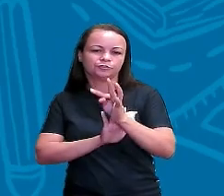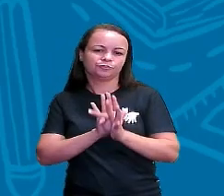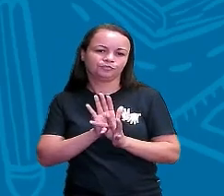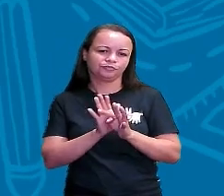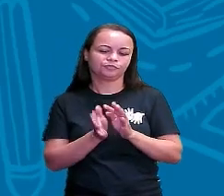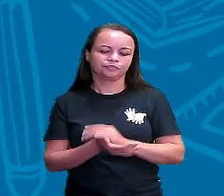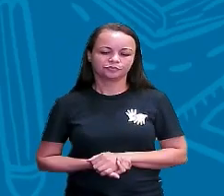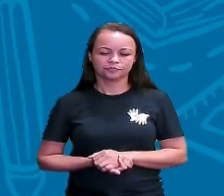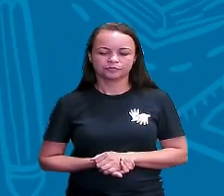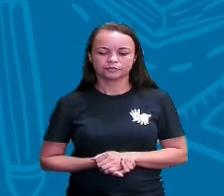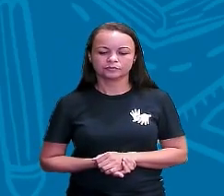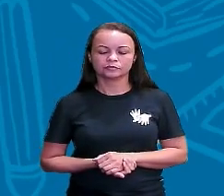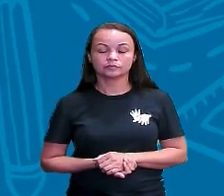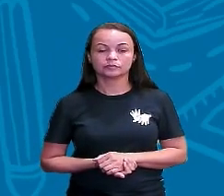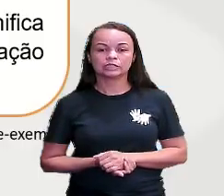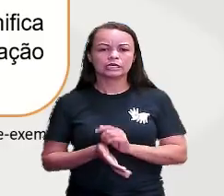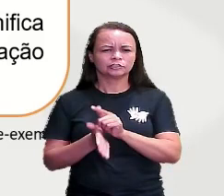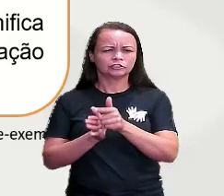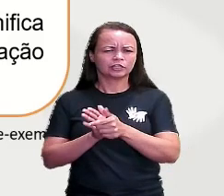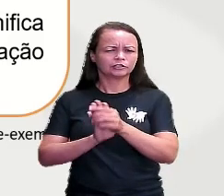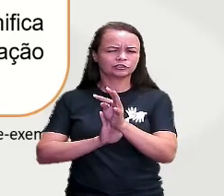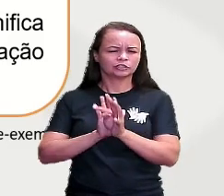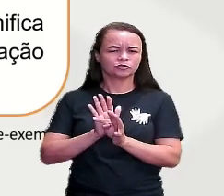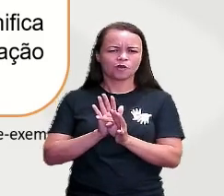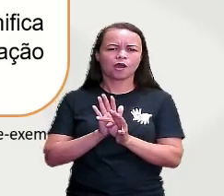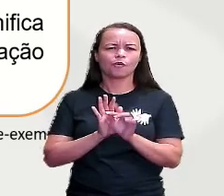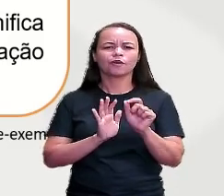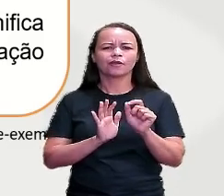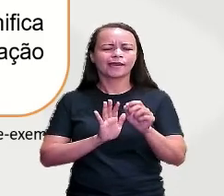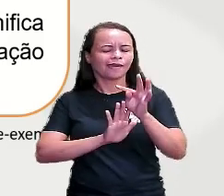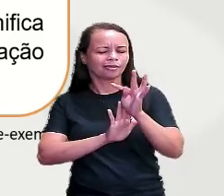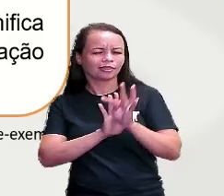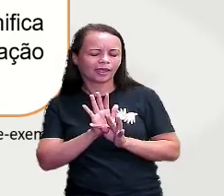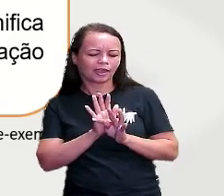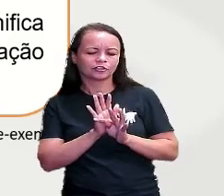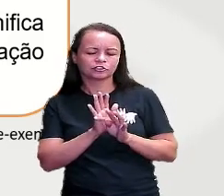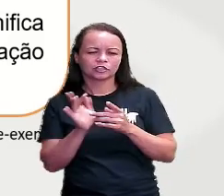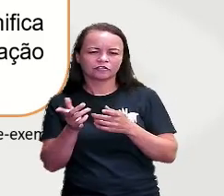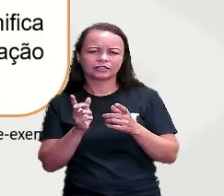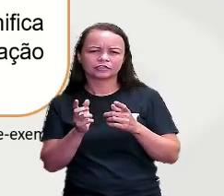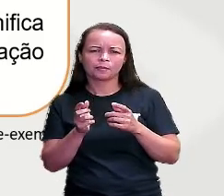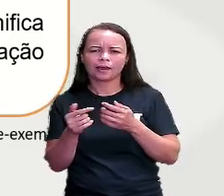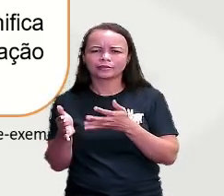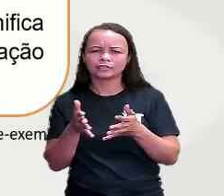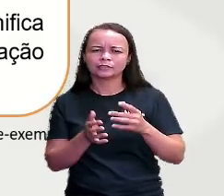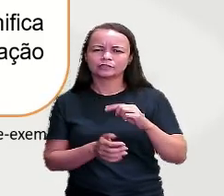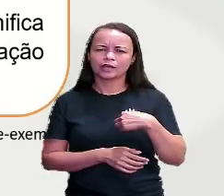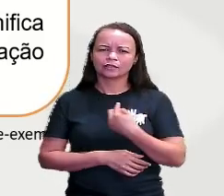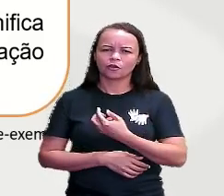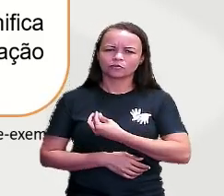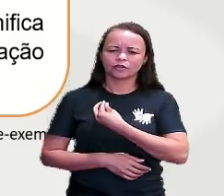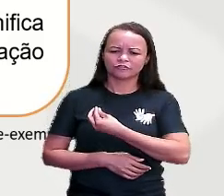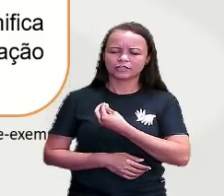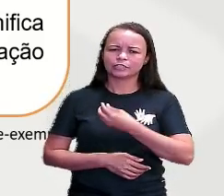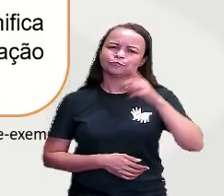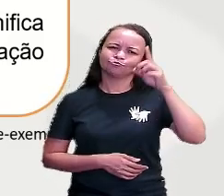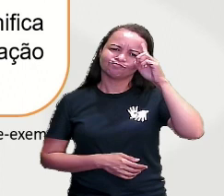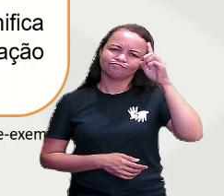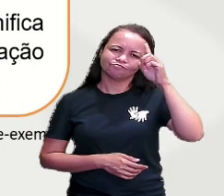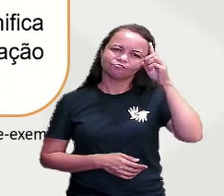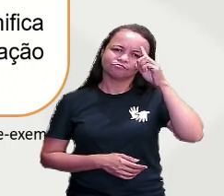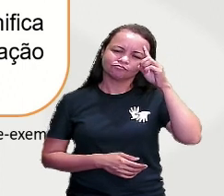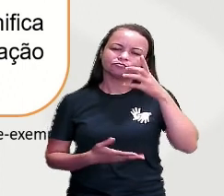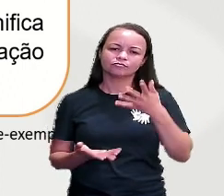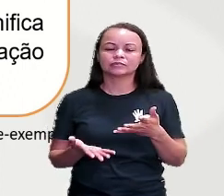Os gêneros textuais, pessoal, são textos que fazem parte aí do nosso cotidiano. Então, no nosso dia a dia,